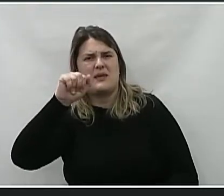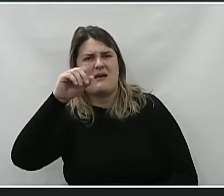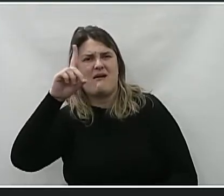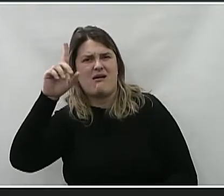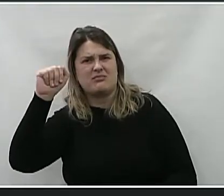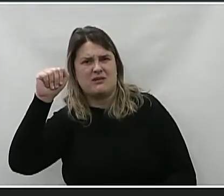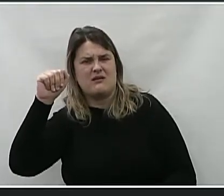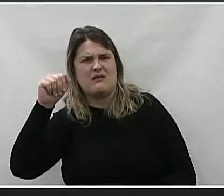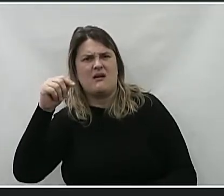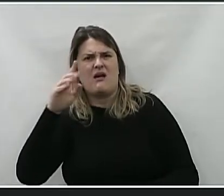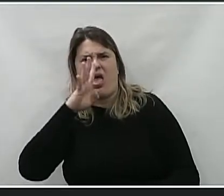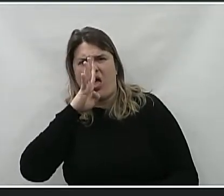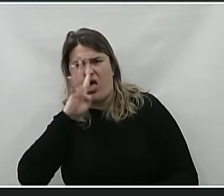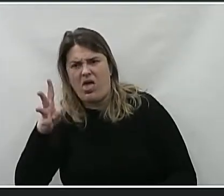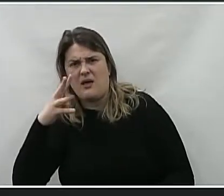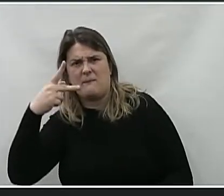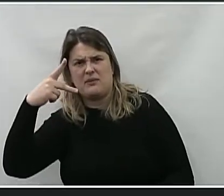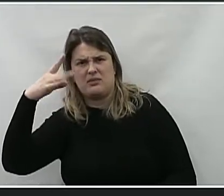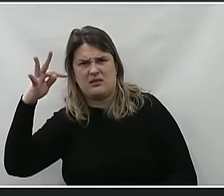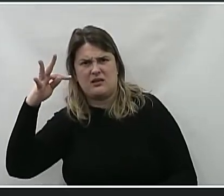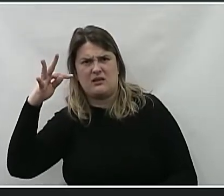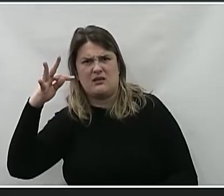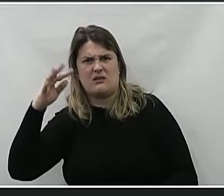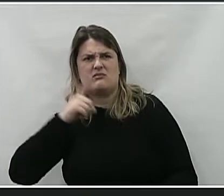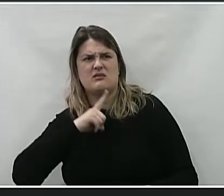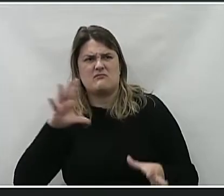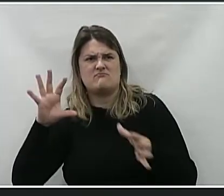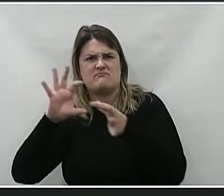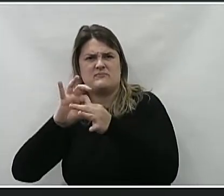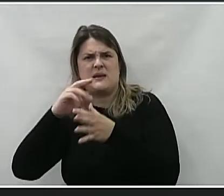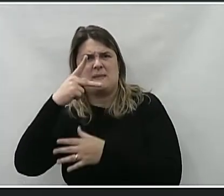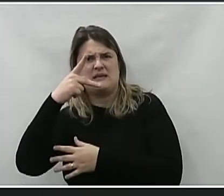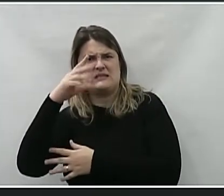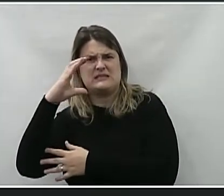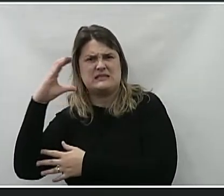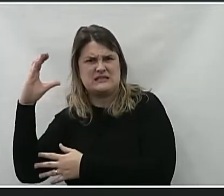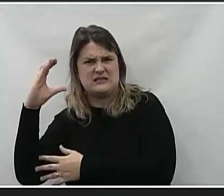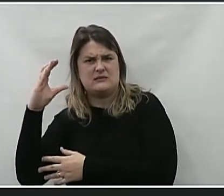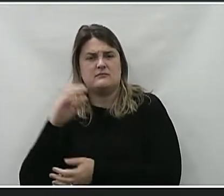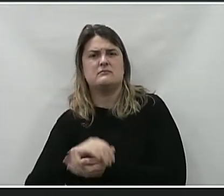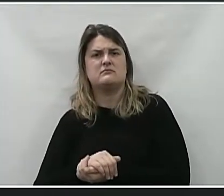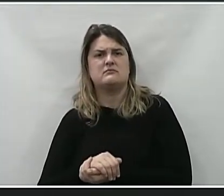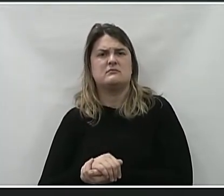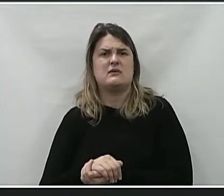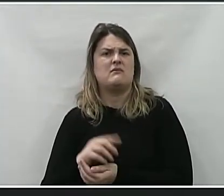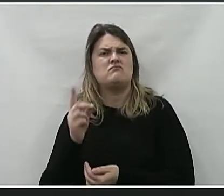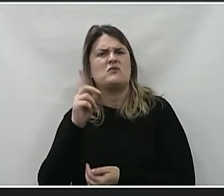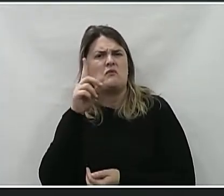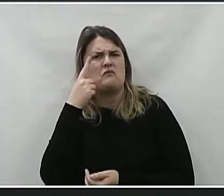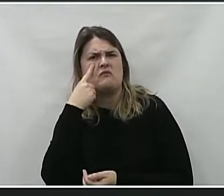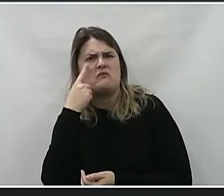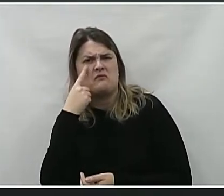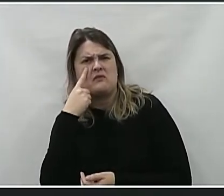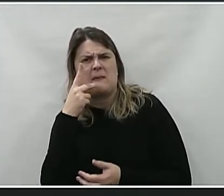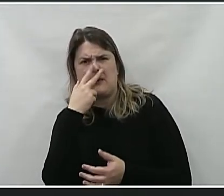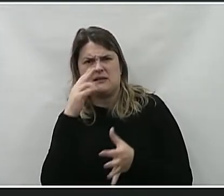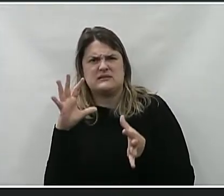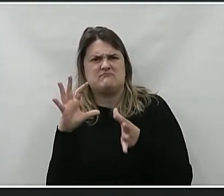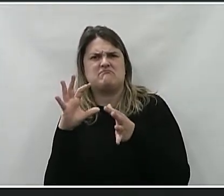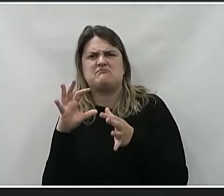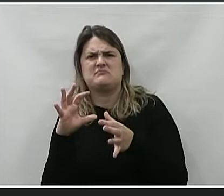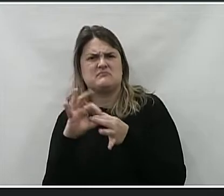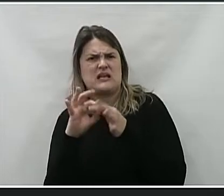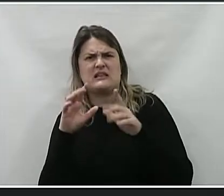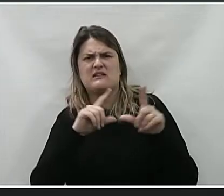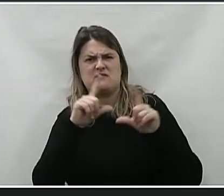PT de ligação com o PCC. Não existe, você não vê, você não vê essa ligação da imprensa.